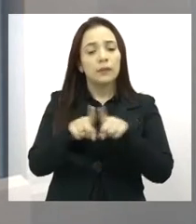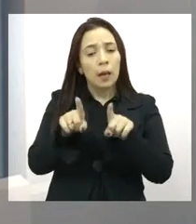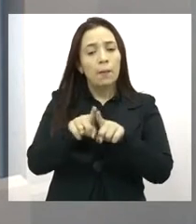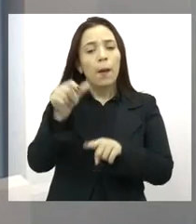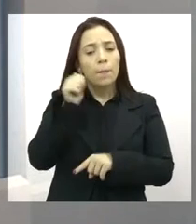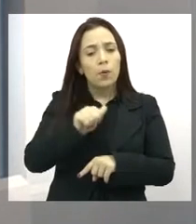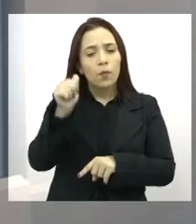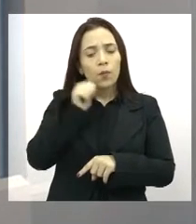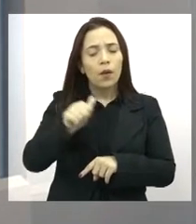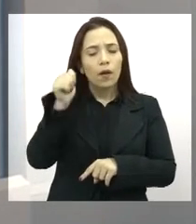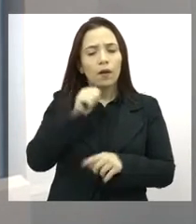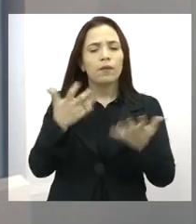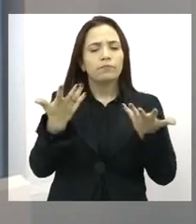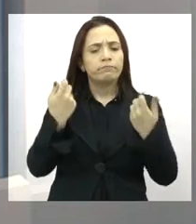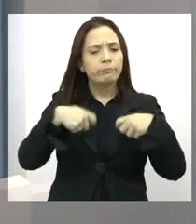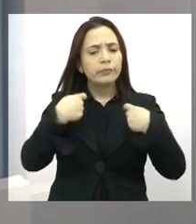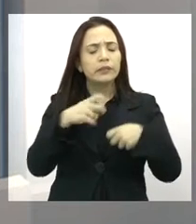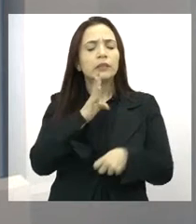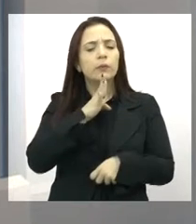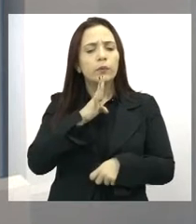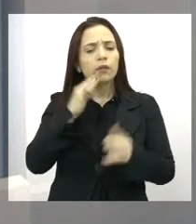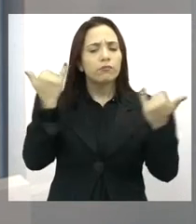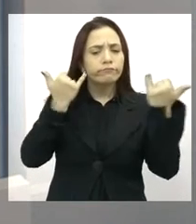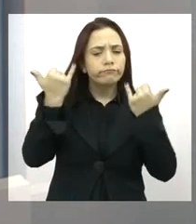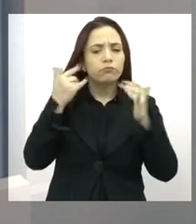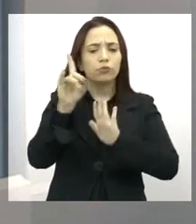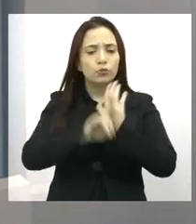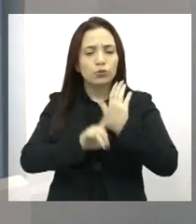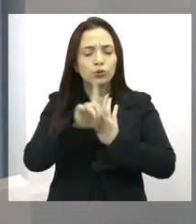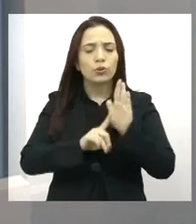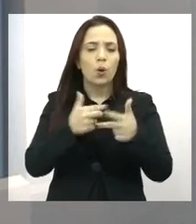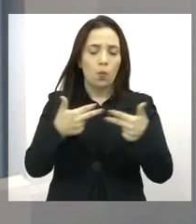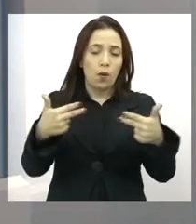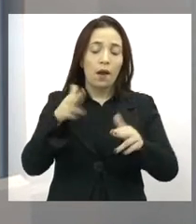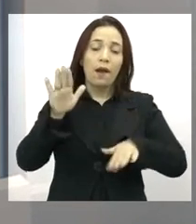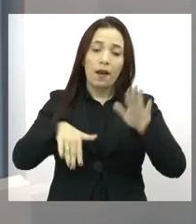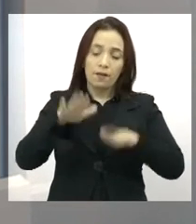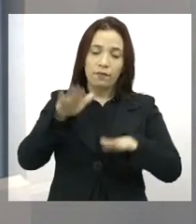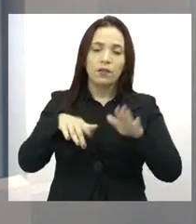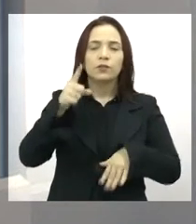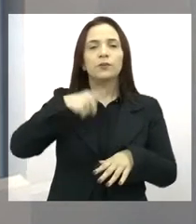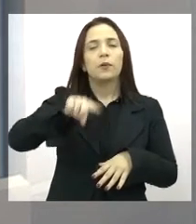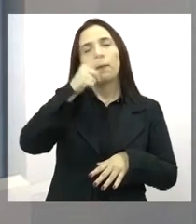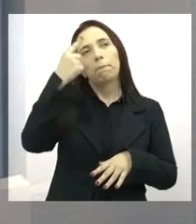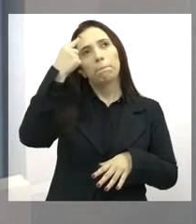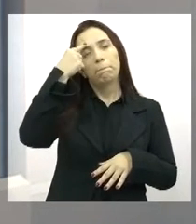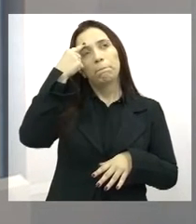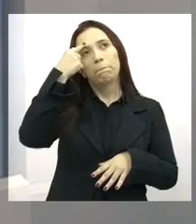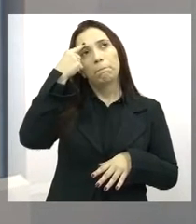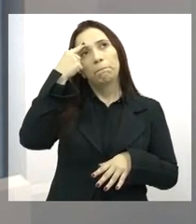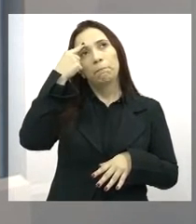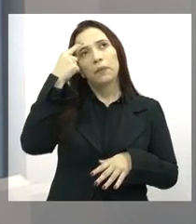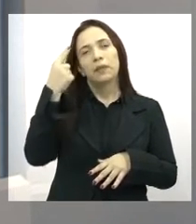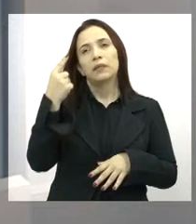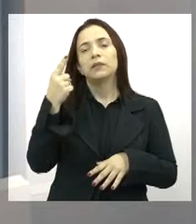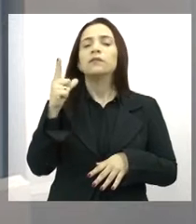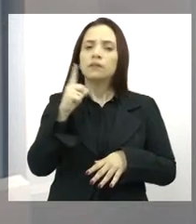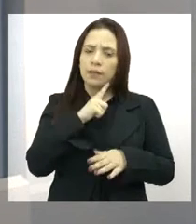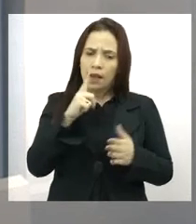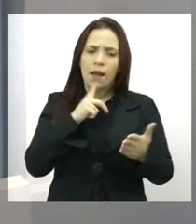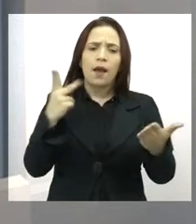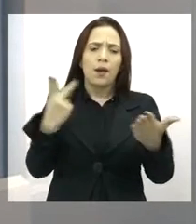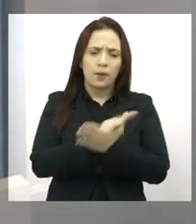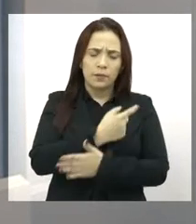as mulheres, para que elas conheçam esses direitos. A gente, às vezes, não imagina, Paulo, mas acontecem situações